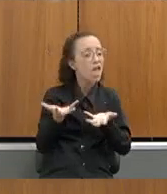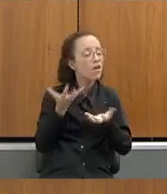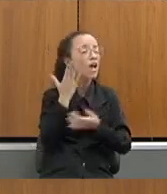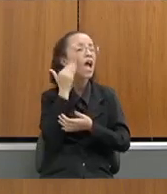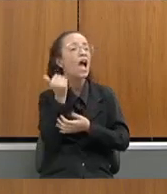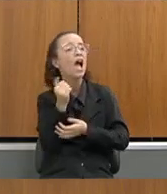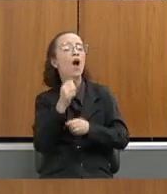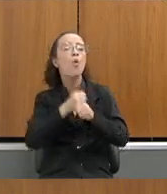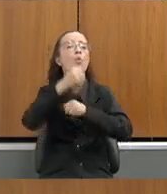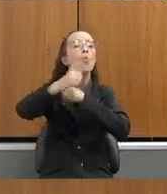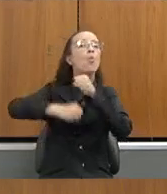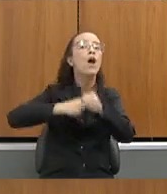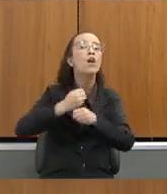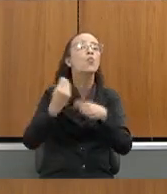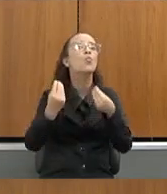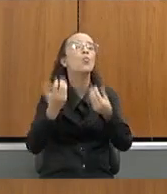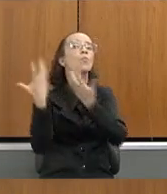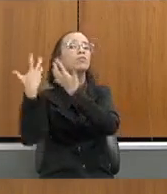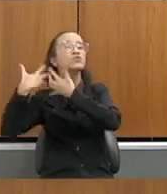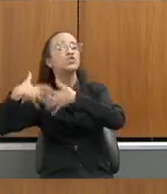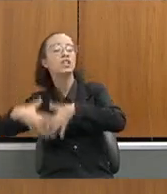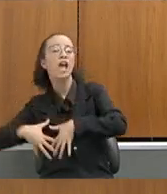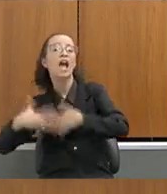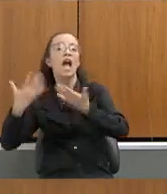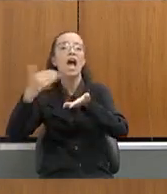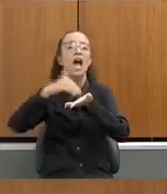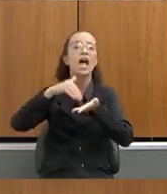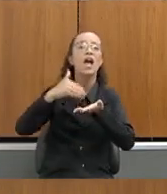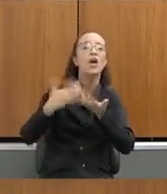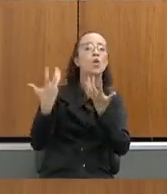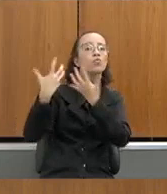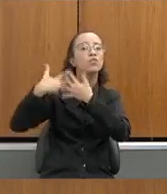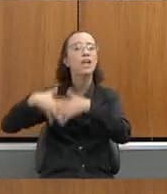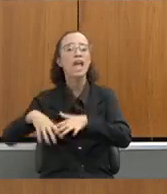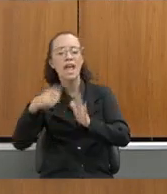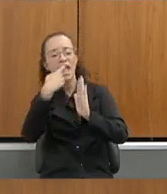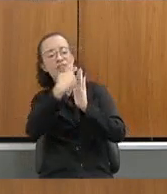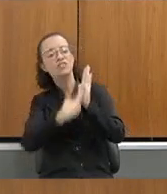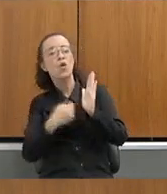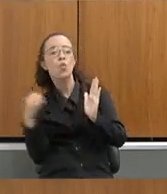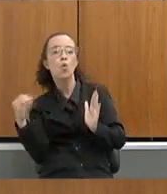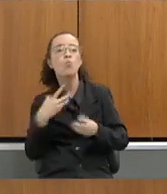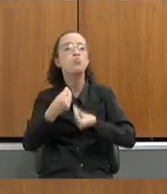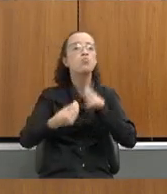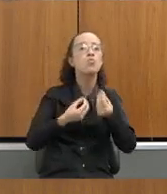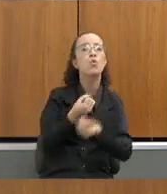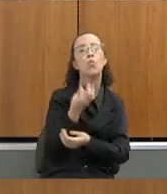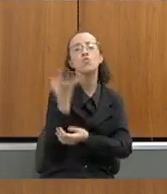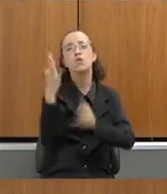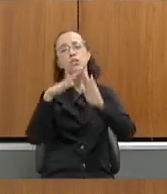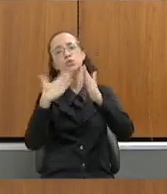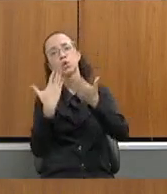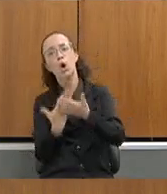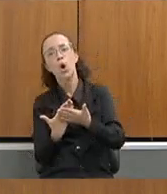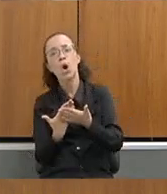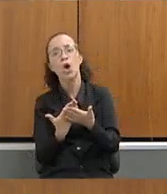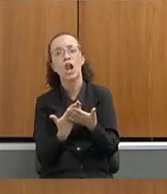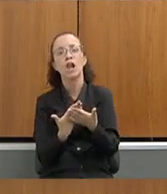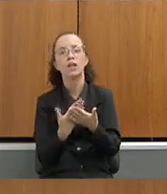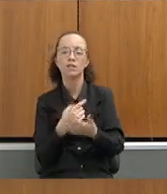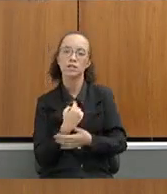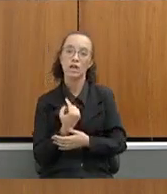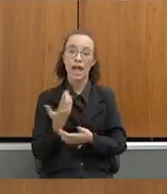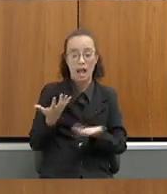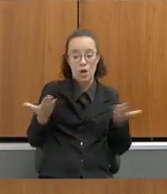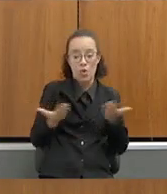qual é o estudo da Secretaria de Estado da Educação, serão novos editais, quantas escolas estão, como nós já